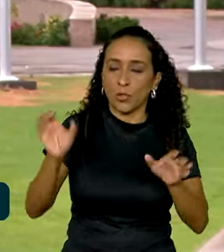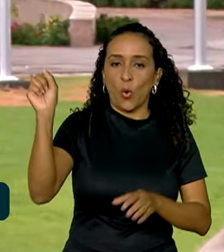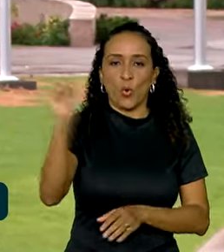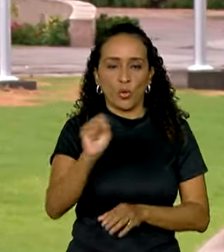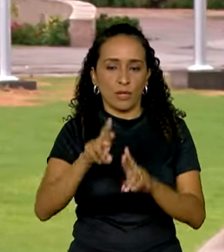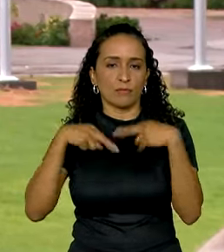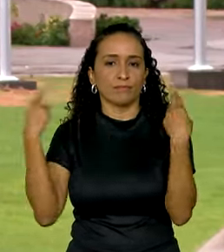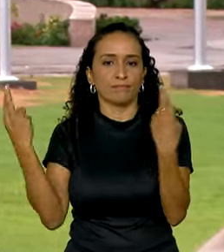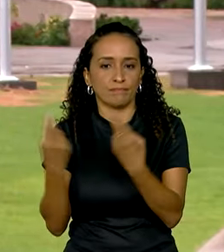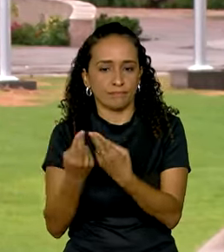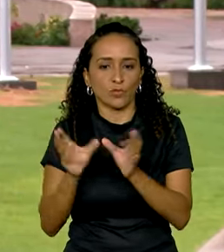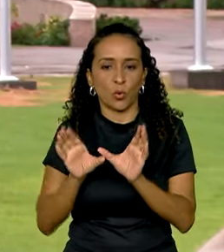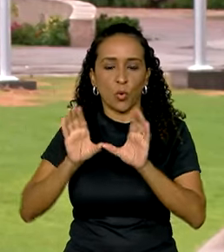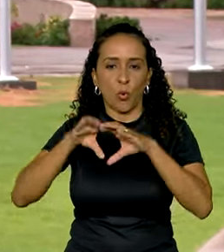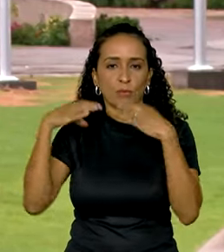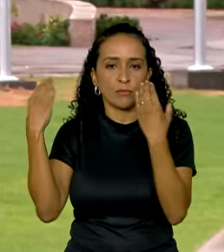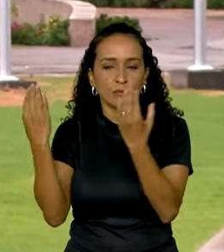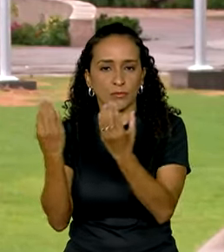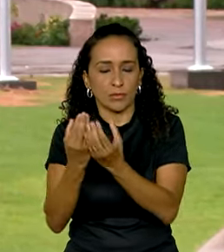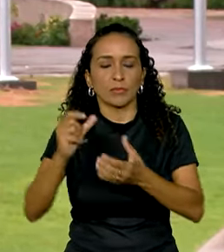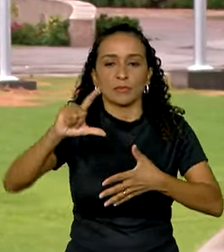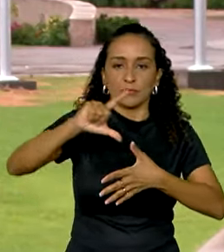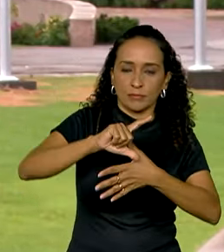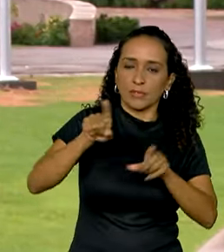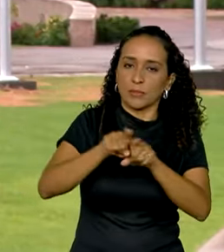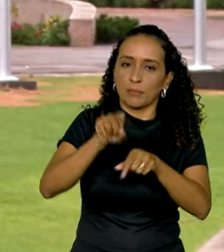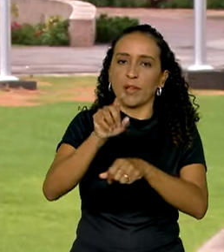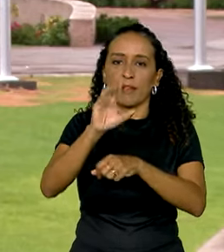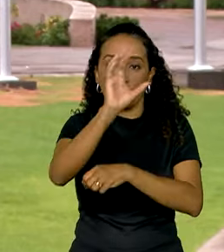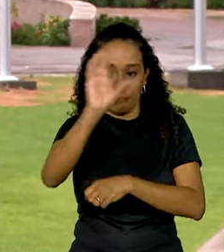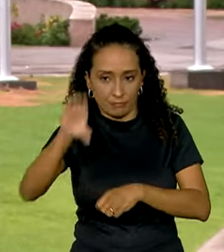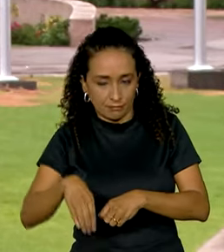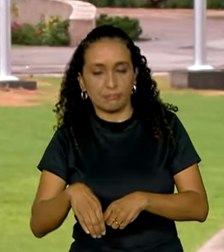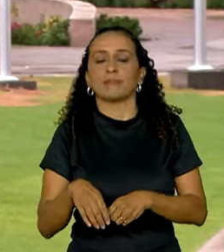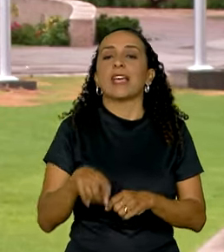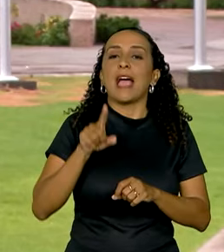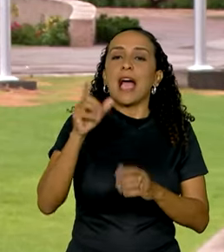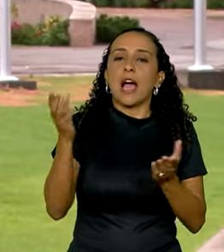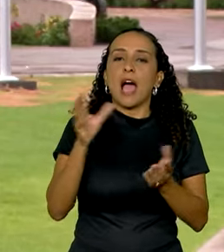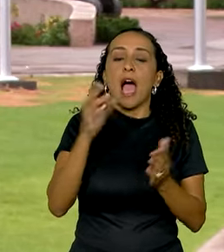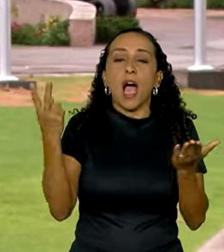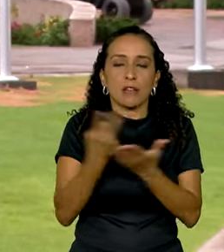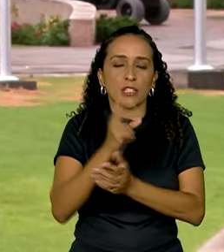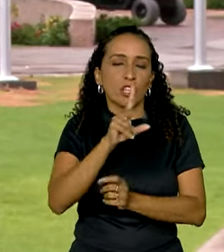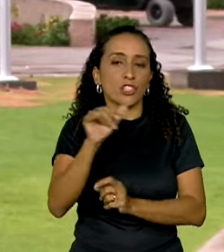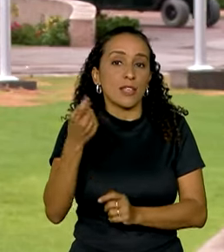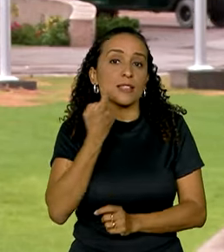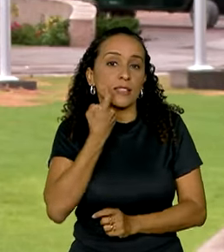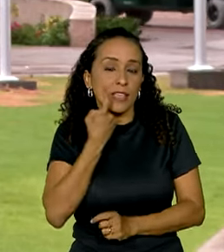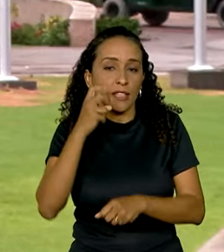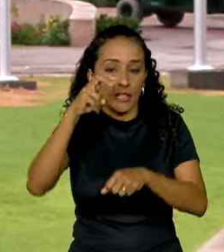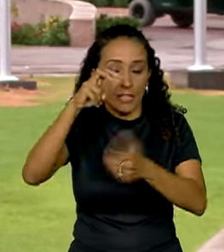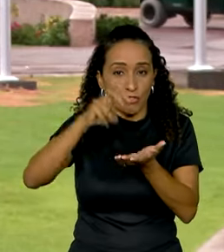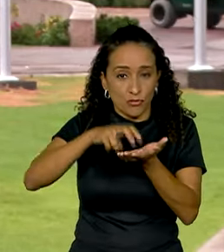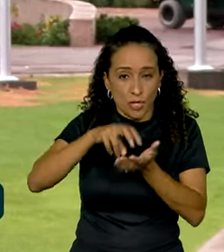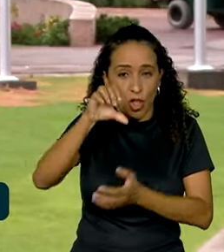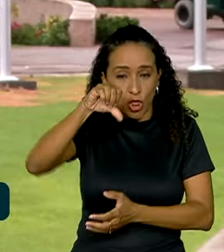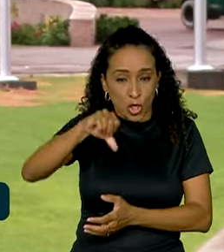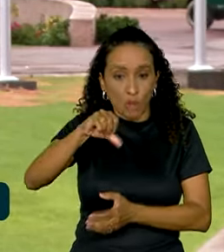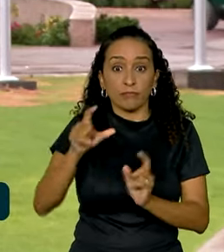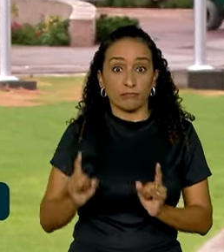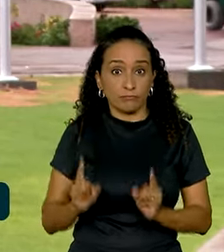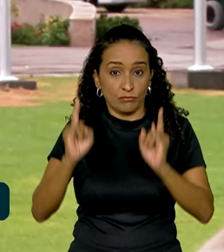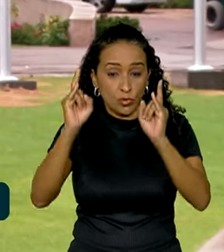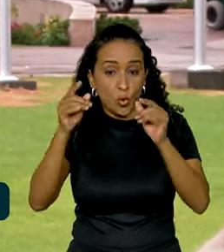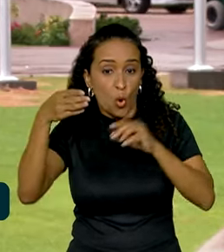cúpula da comunidade de países latino-americanos e caribenhos acontece nesta sexta-feira, às 9 horas da manhã, neste hotel